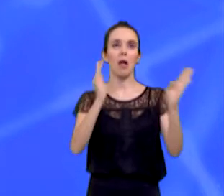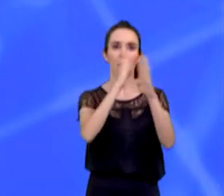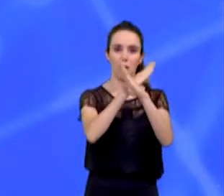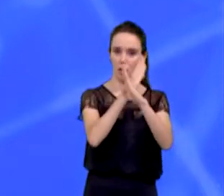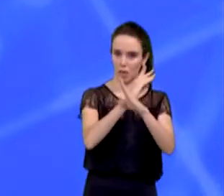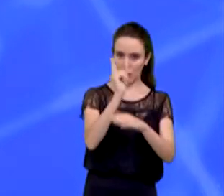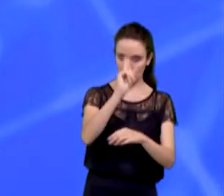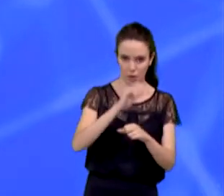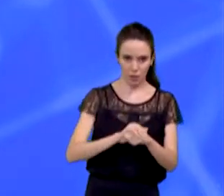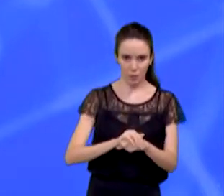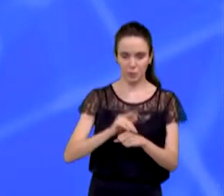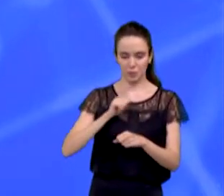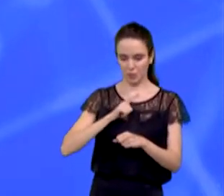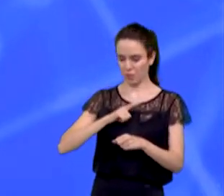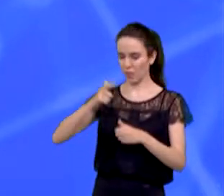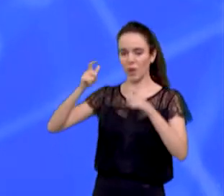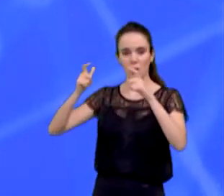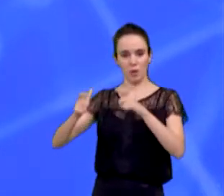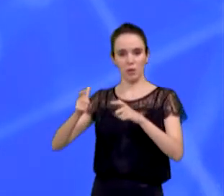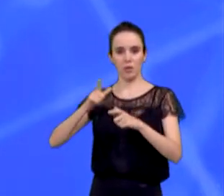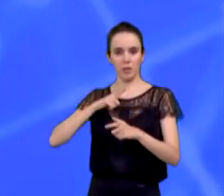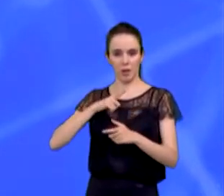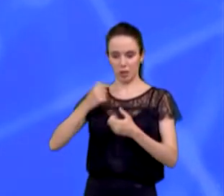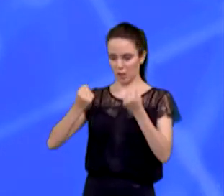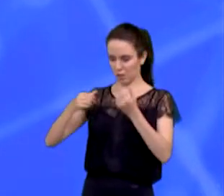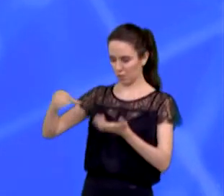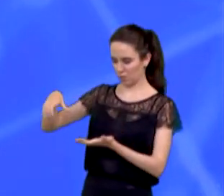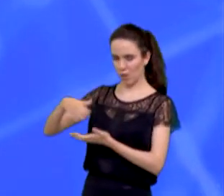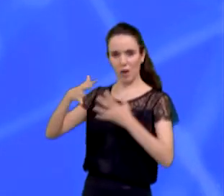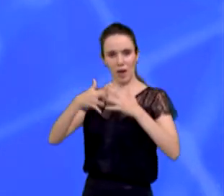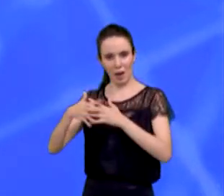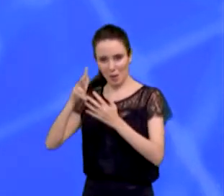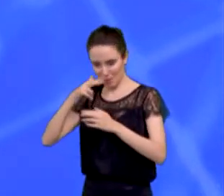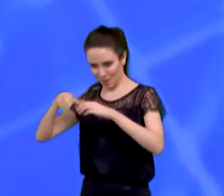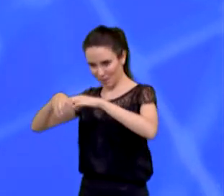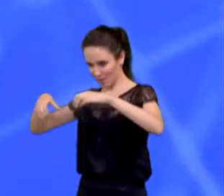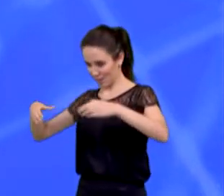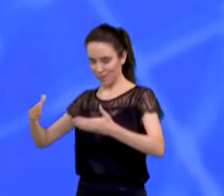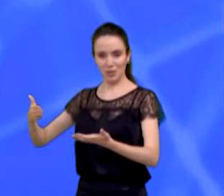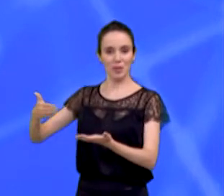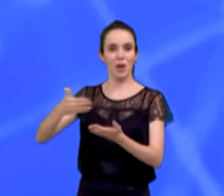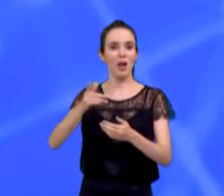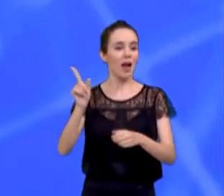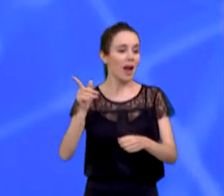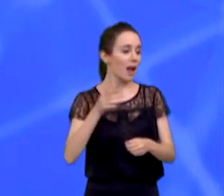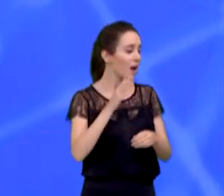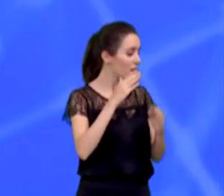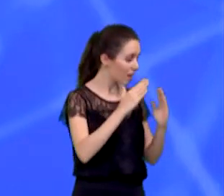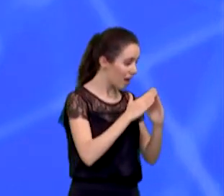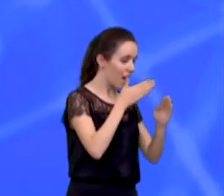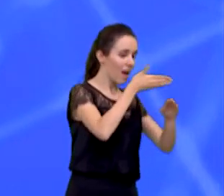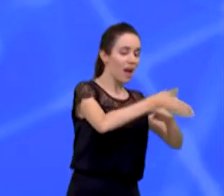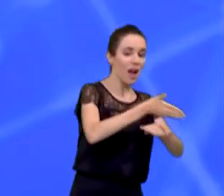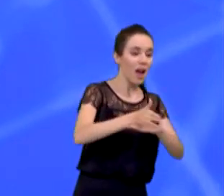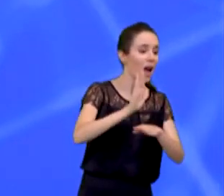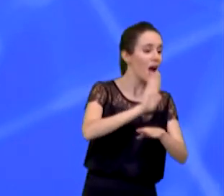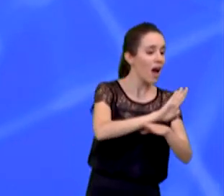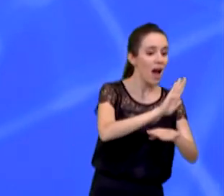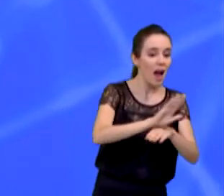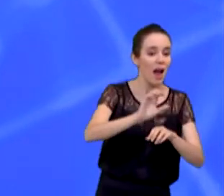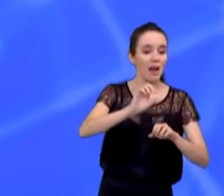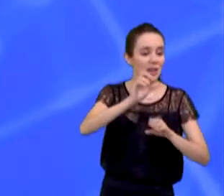praça. Carretas espalhadas por todas as regiões da cidade, cuidando das pessoas. Orientação e prevenção para